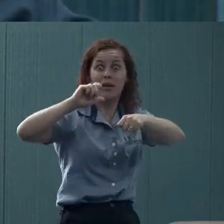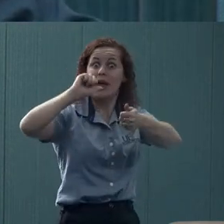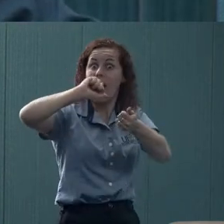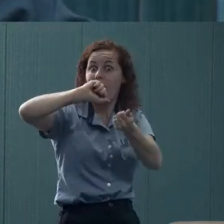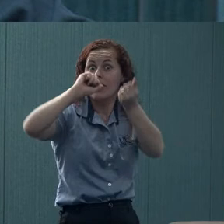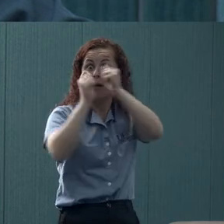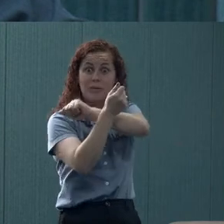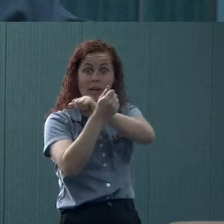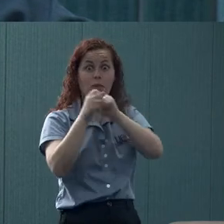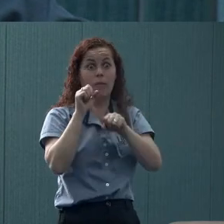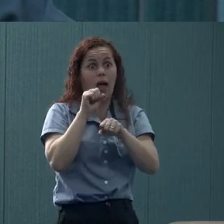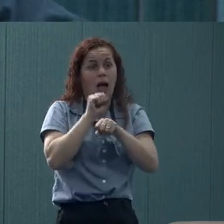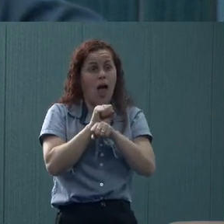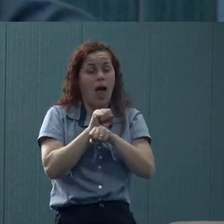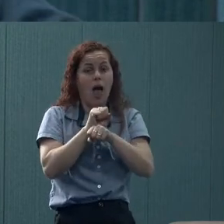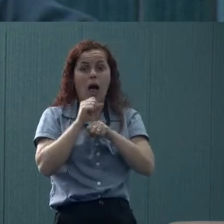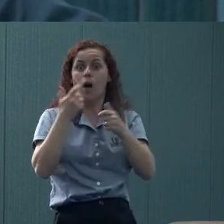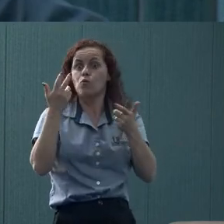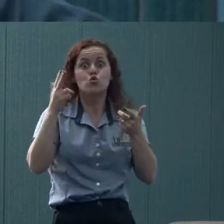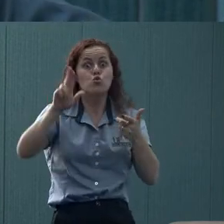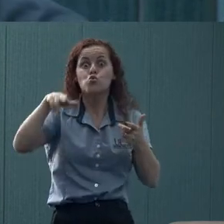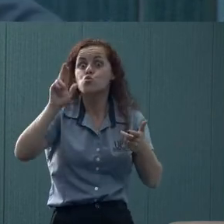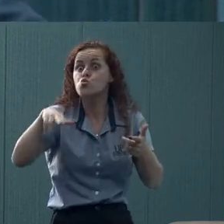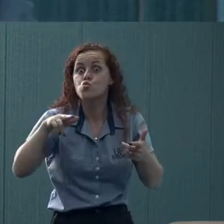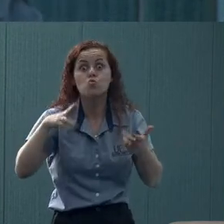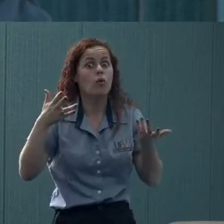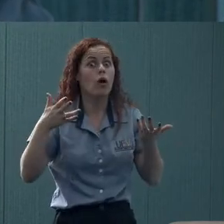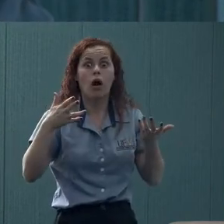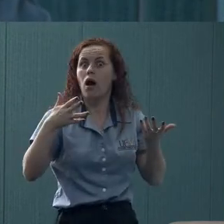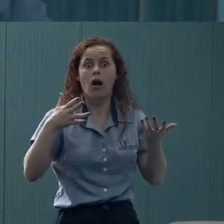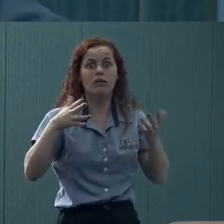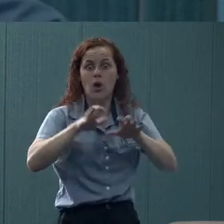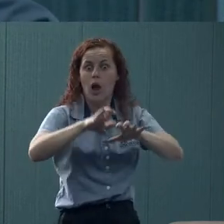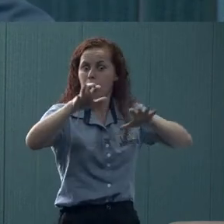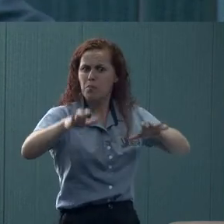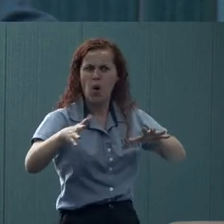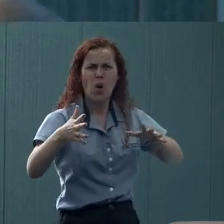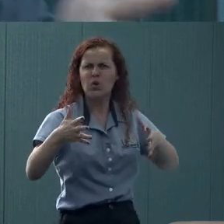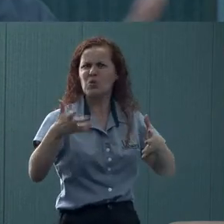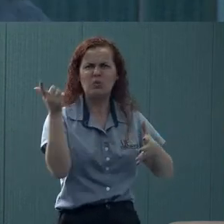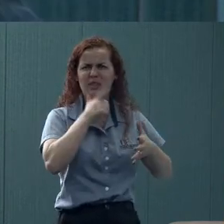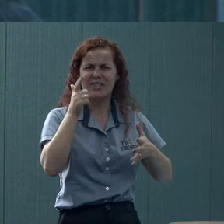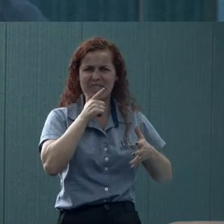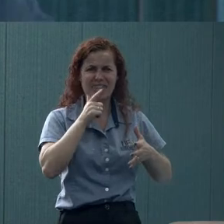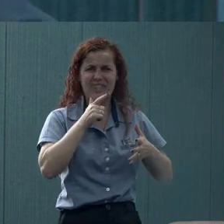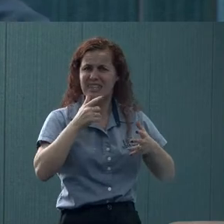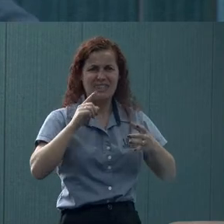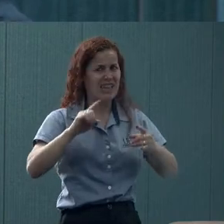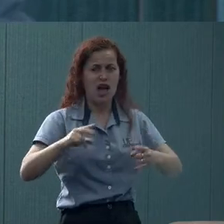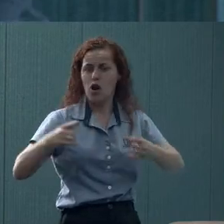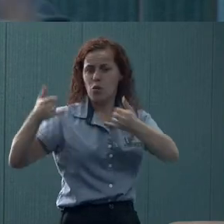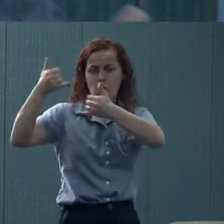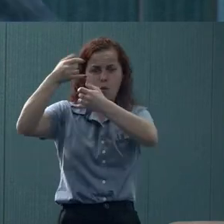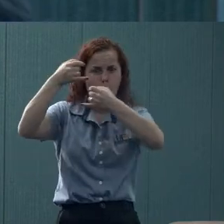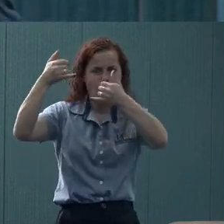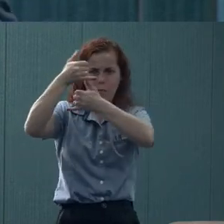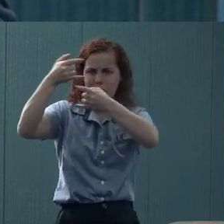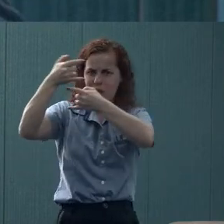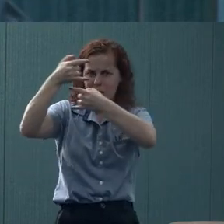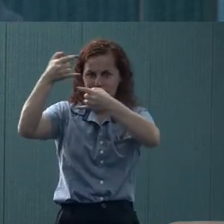se adaptar. A gente ficou meio paralisado, porque a gente nunca tinha atendido online. Eu acho que grande parte nunca tinha entrado no Google Meet. Era uma